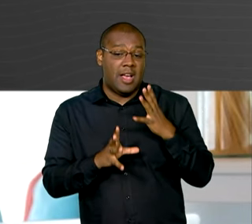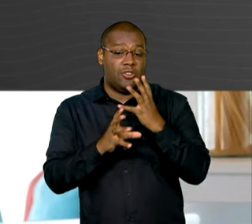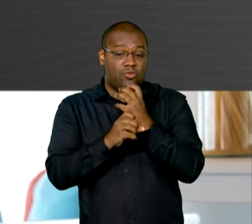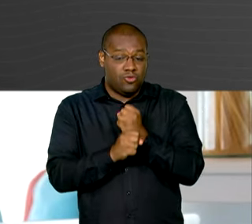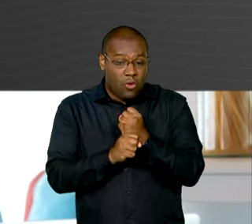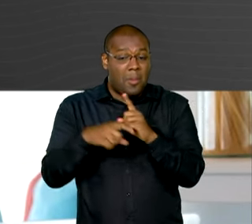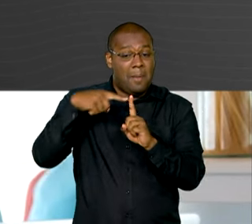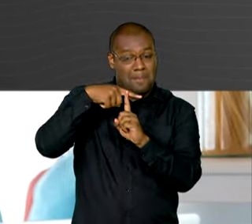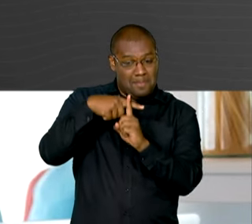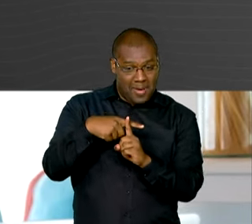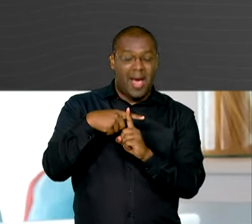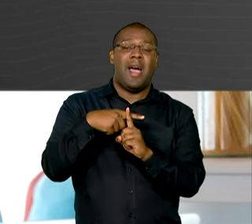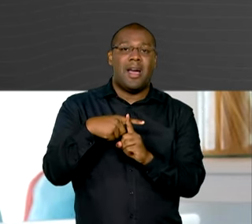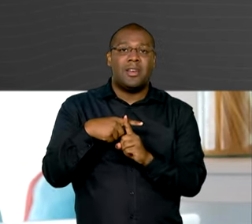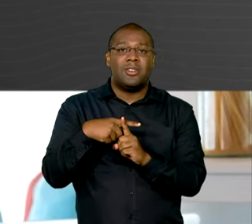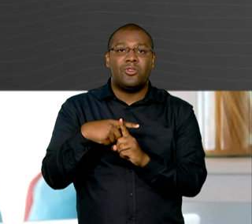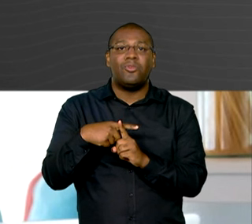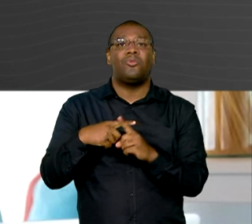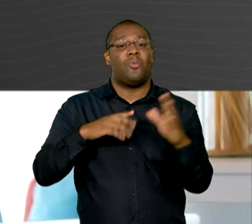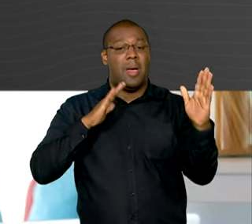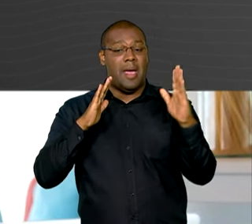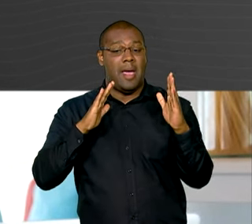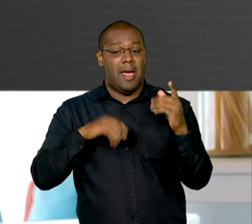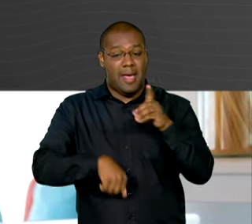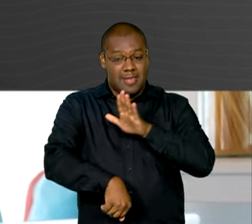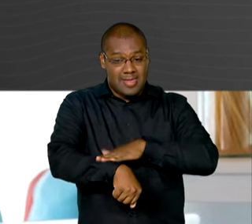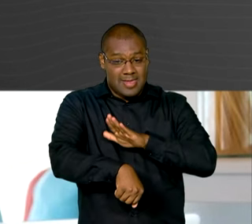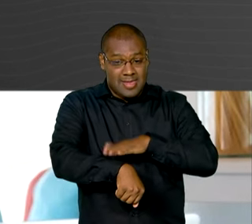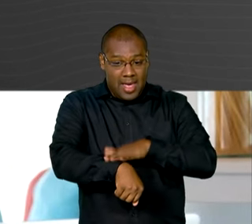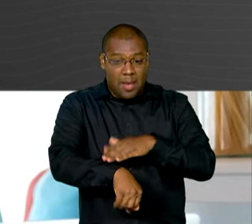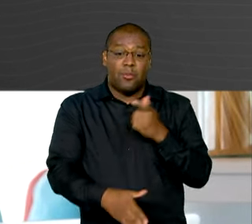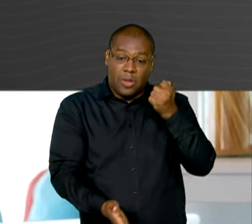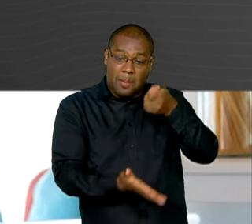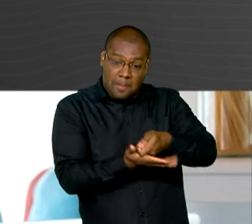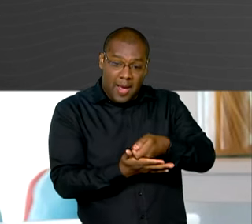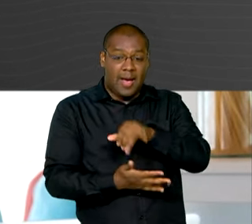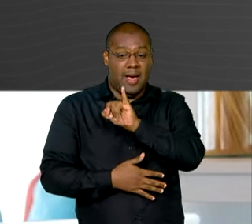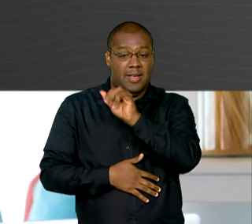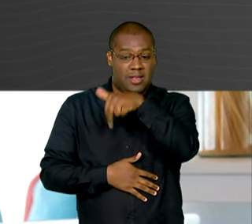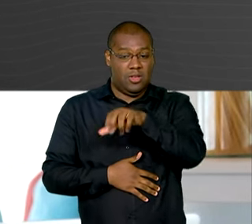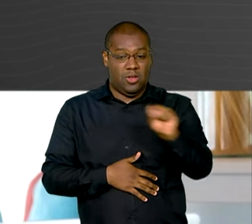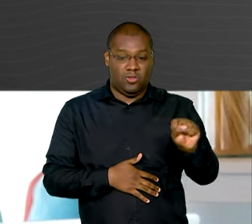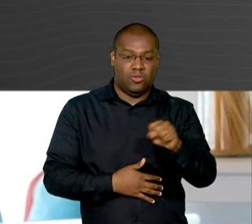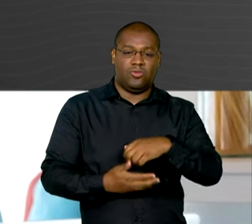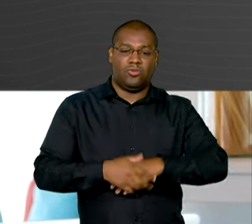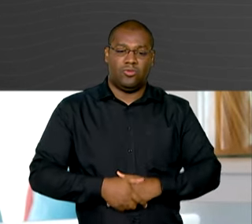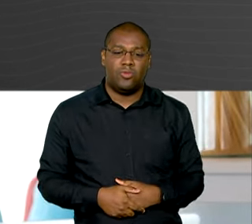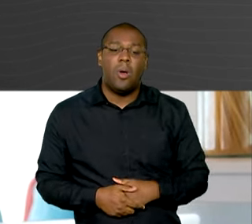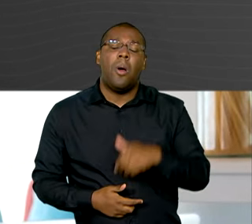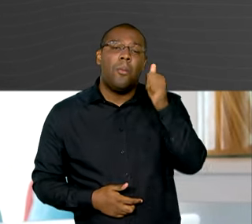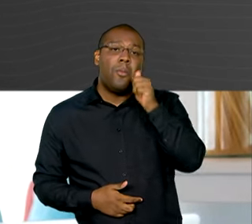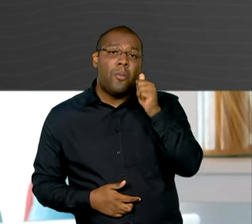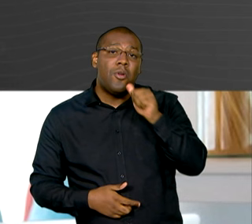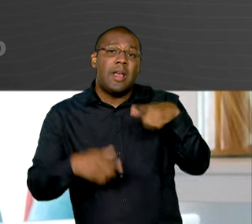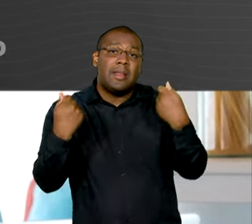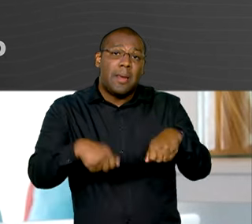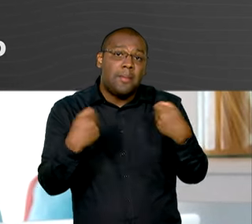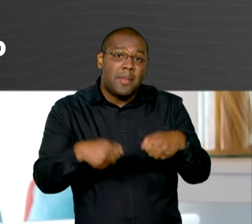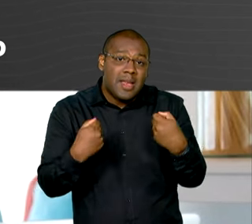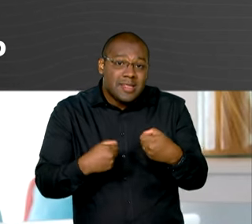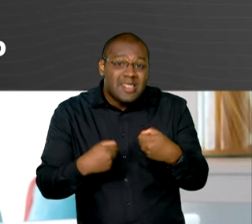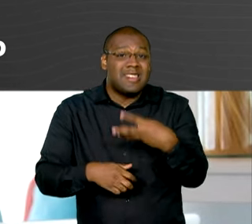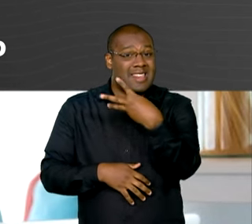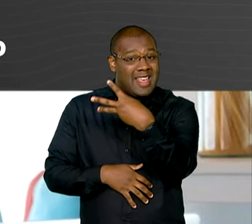Neste ano, por exemplo, a regra diz que as mulheres precisam de 91 pontos, com pelo menos 30 anos de